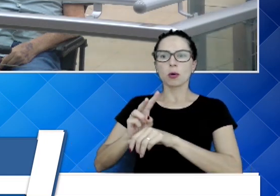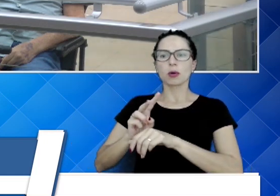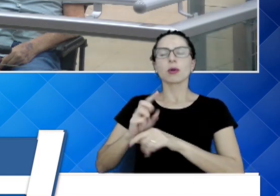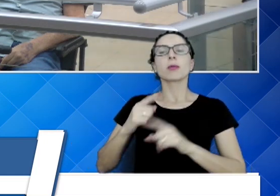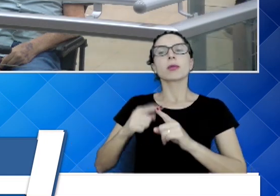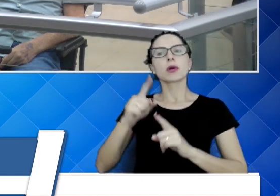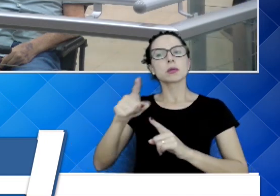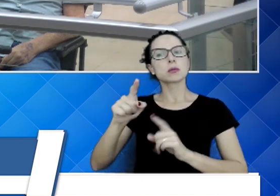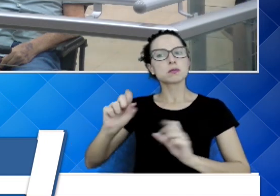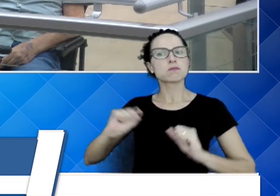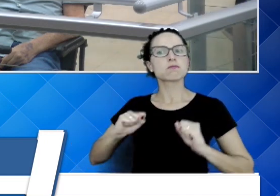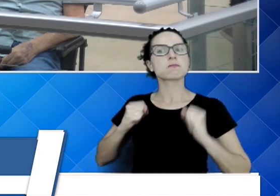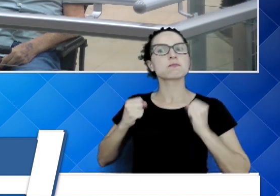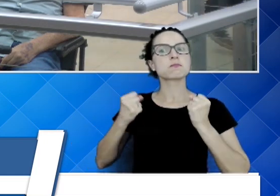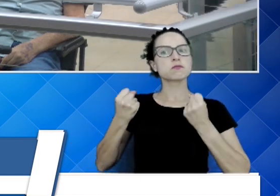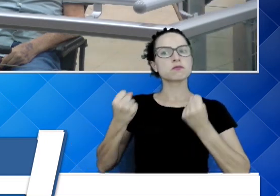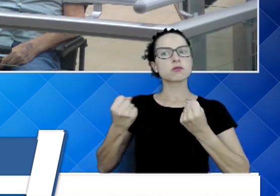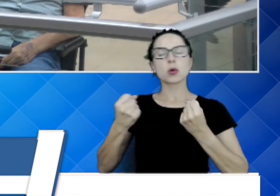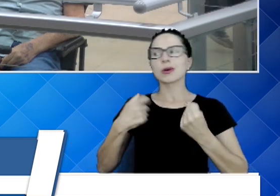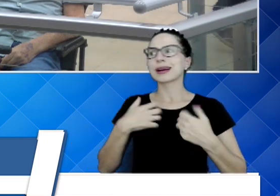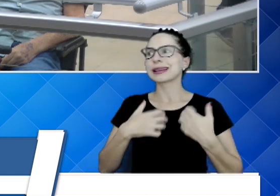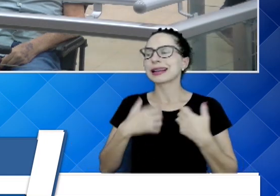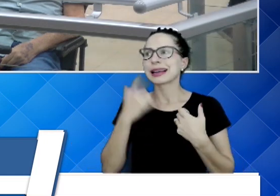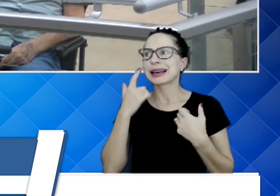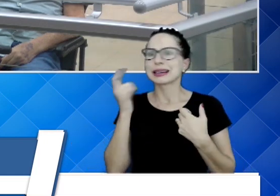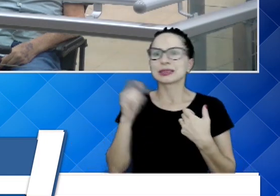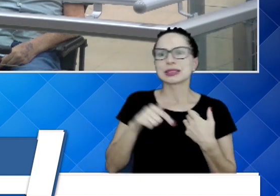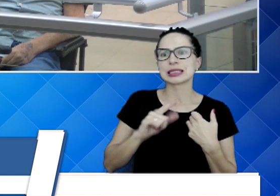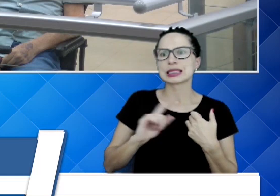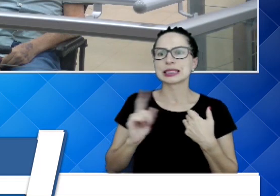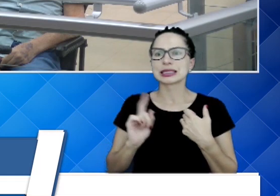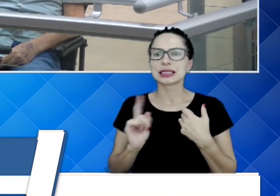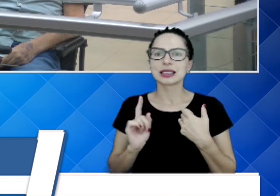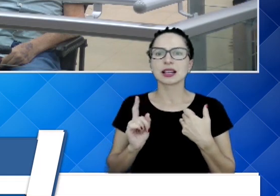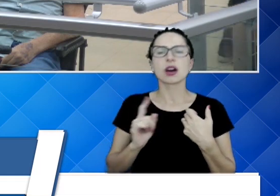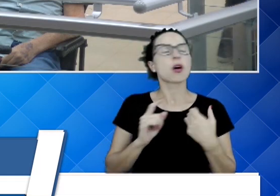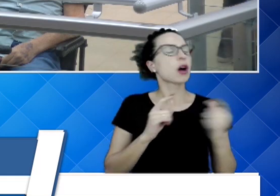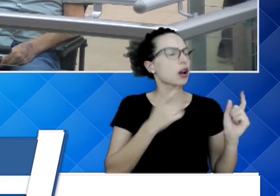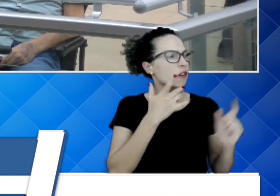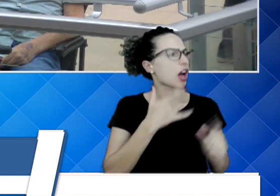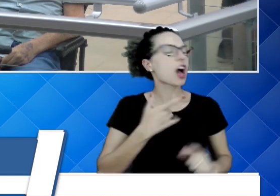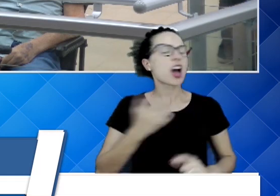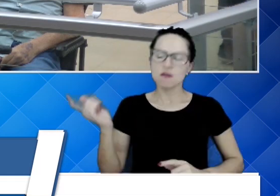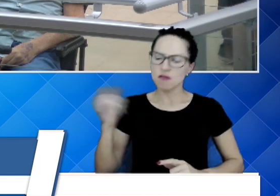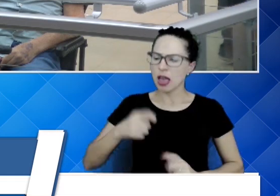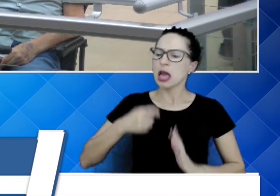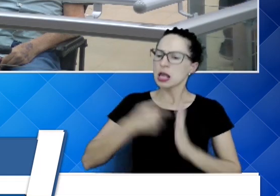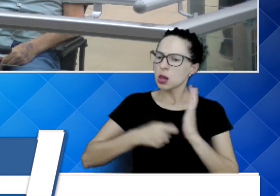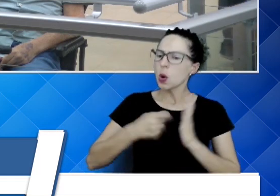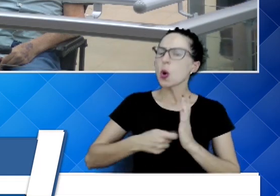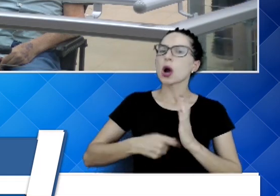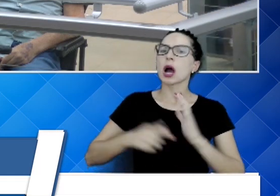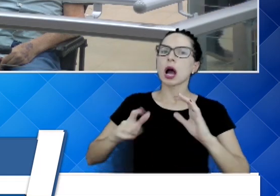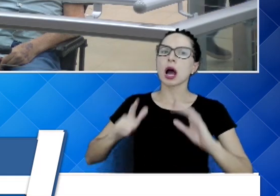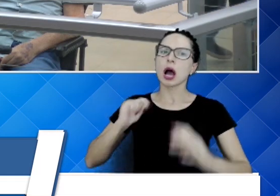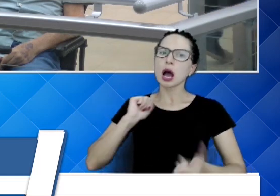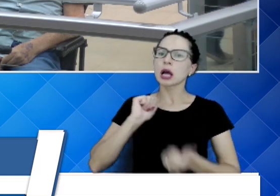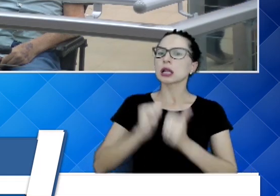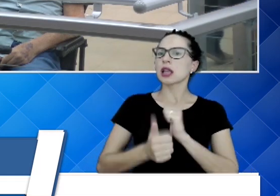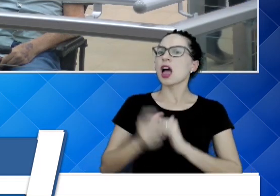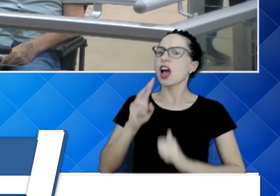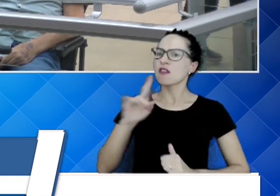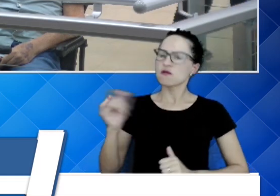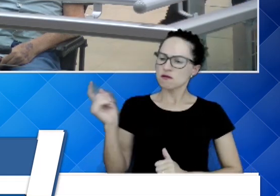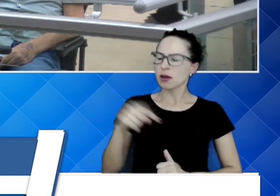naquela ansiedade se o senhor viria ou não. E aí teve um que falou assim, ele é guerreiro, ele é do basquete, ele é atleta, ele vai vir. E o senhor veio